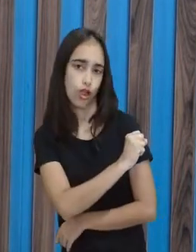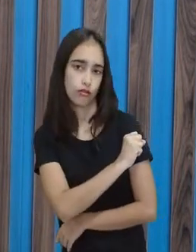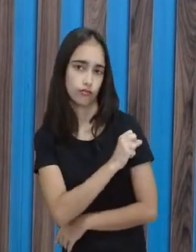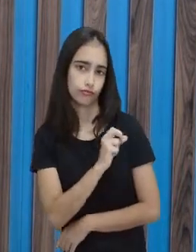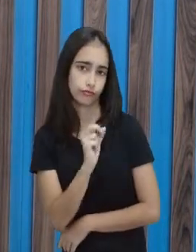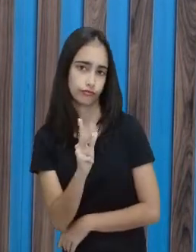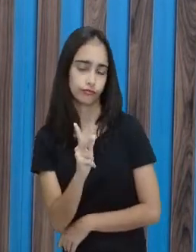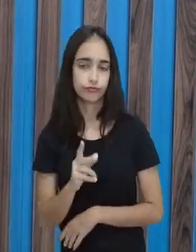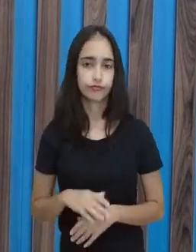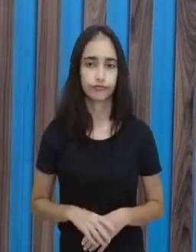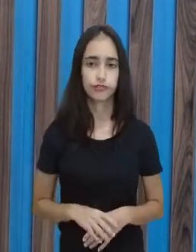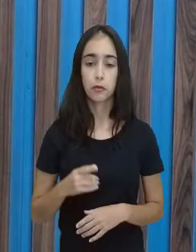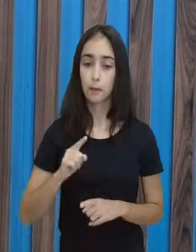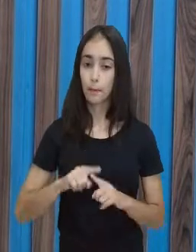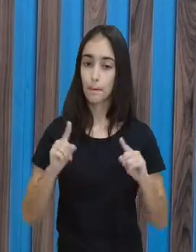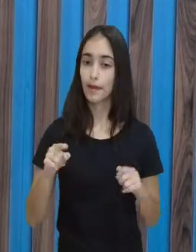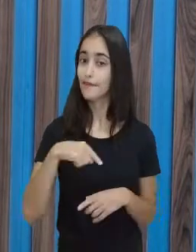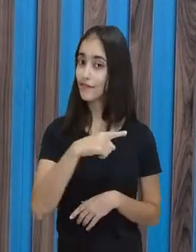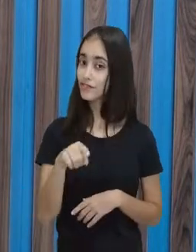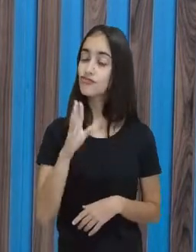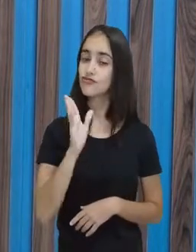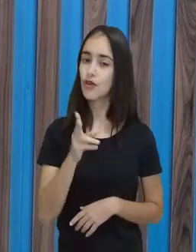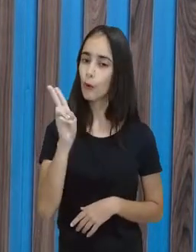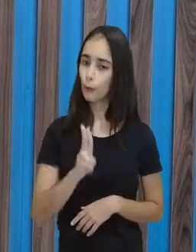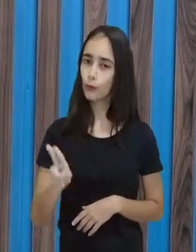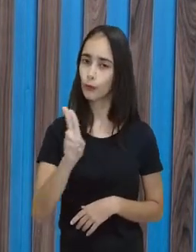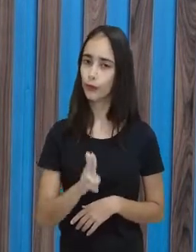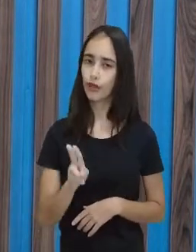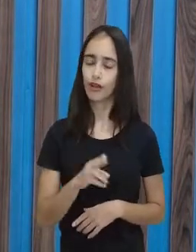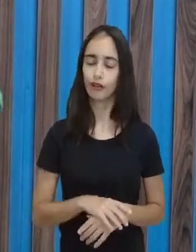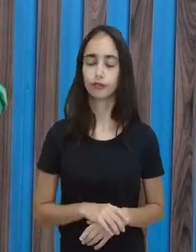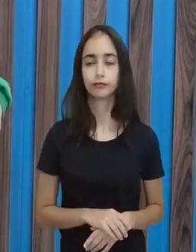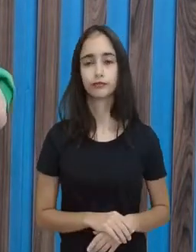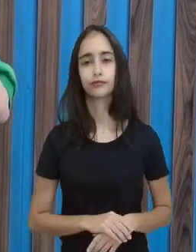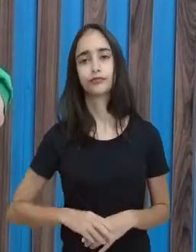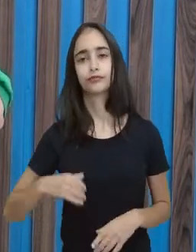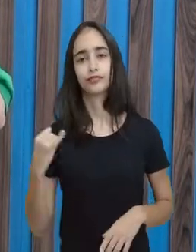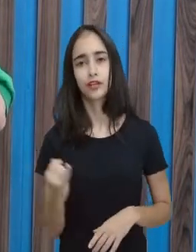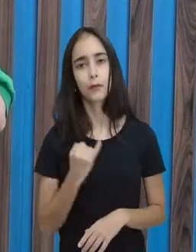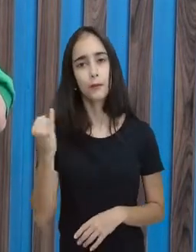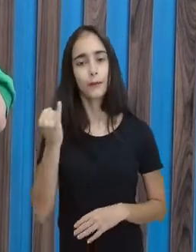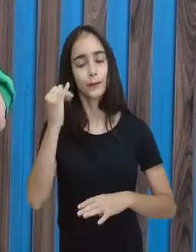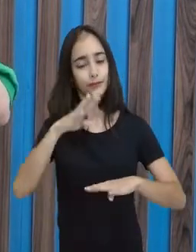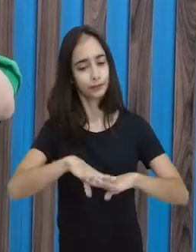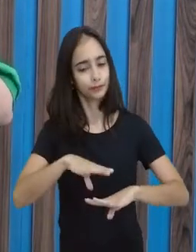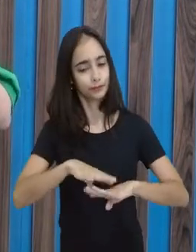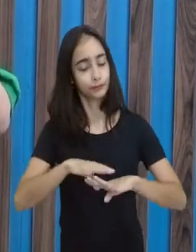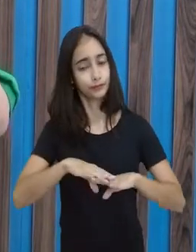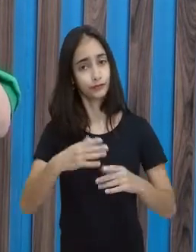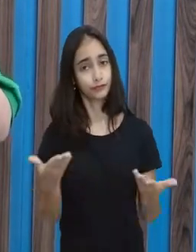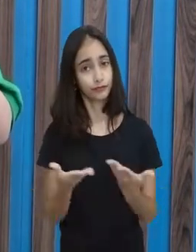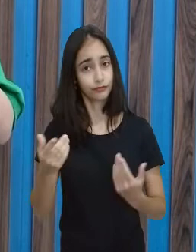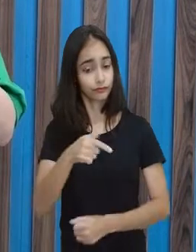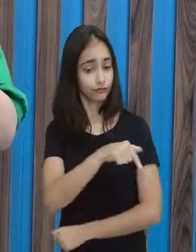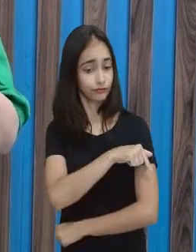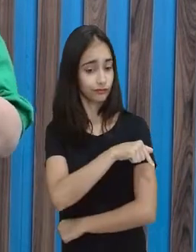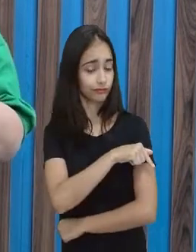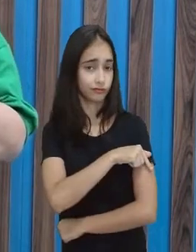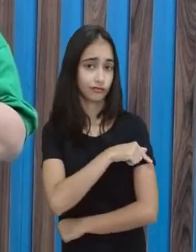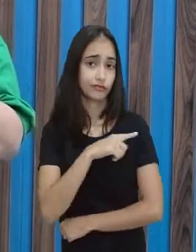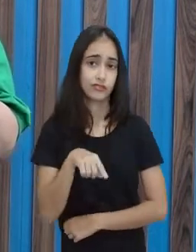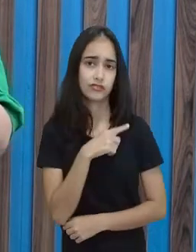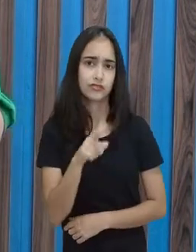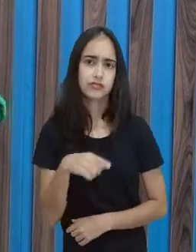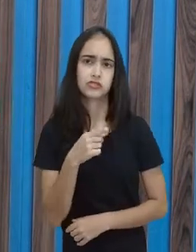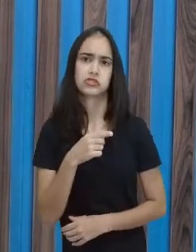vocês já utilizaram. Isso é que é importante na matemática. Veja, vocês agora no sétimo, estão mexendo com o